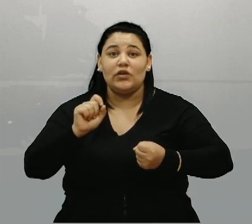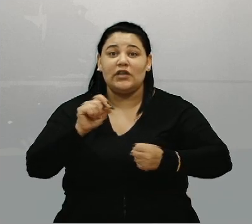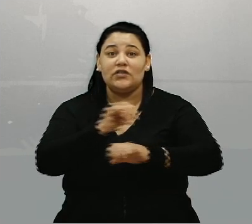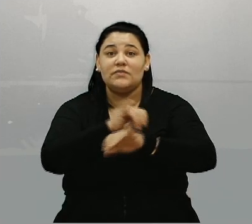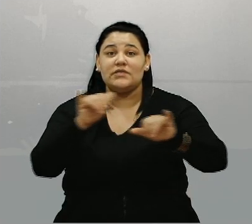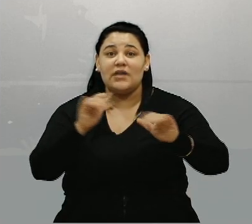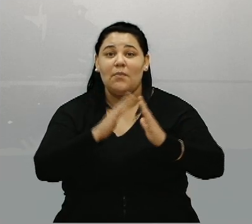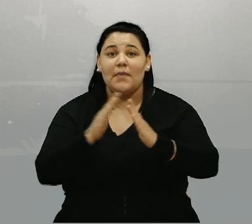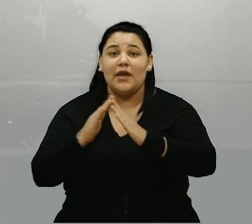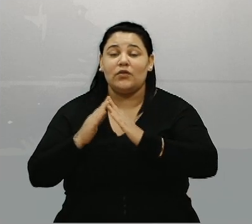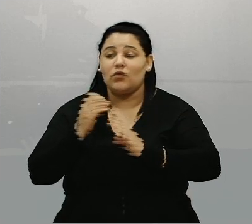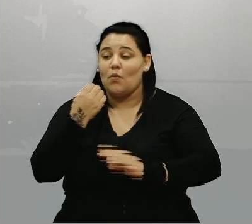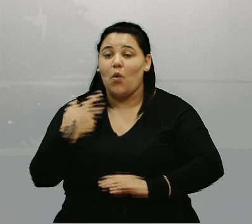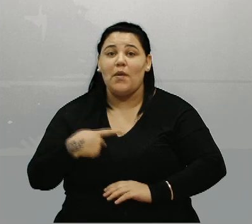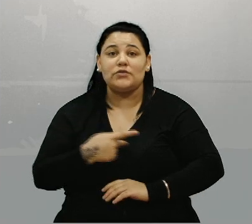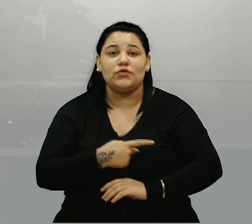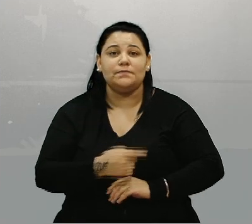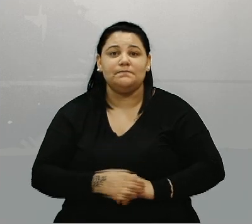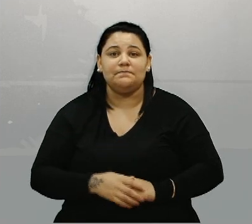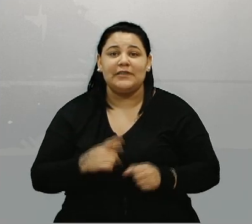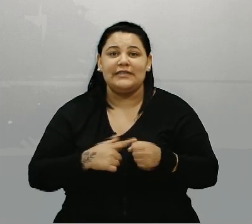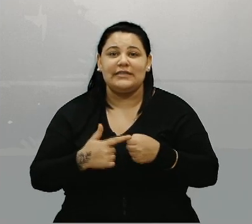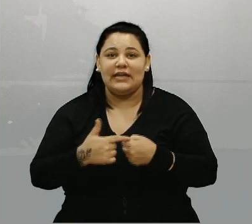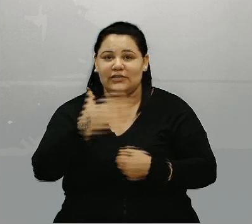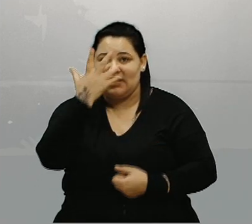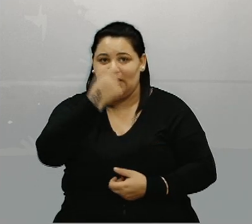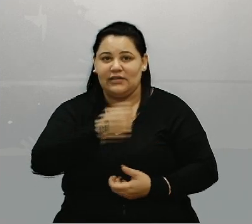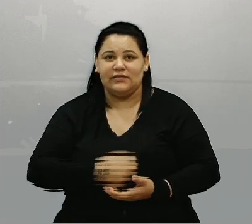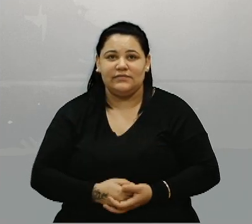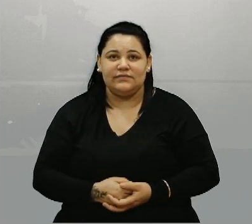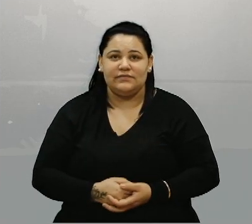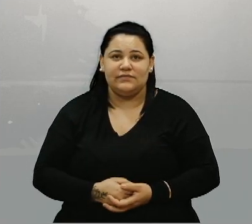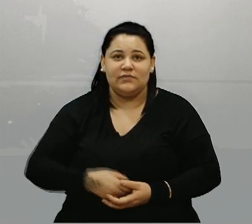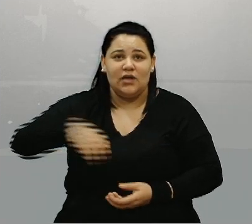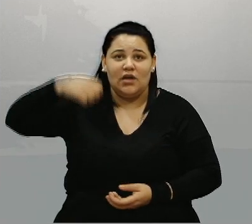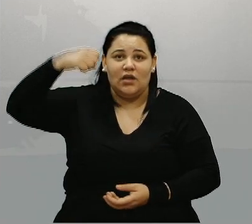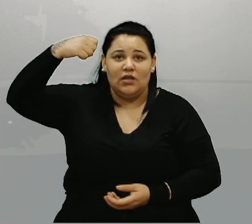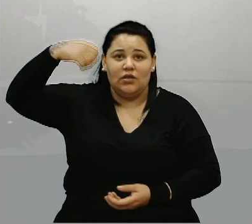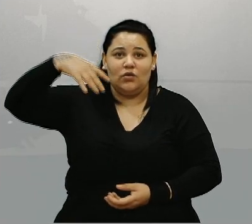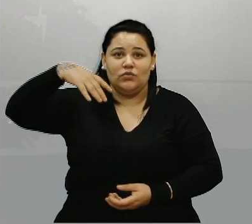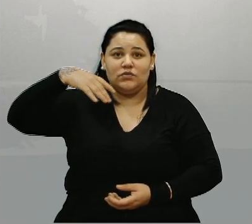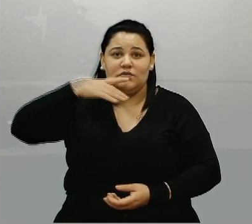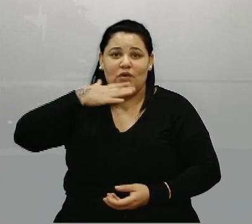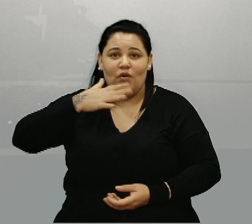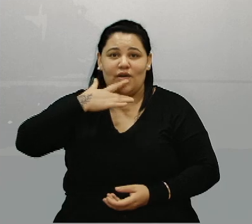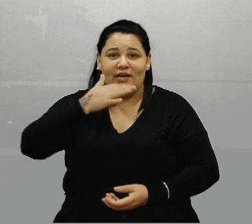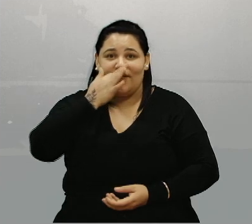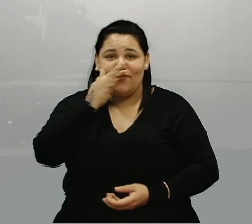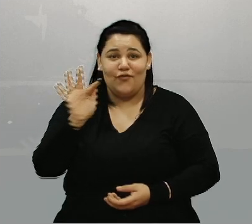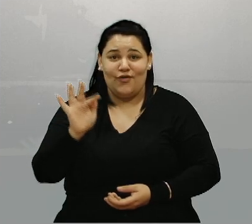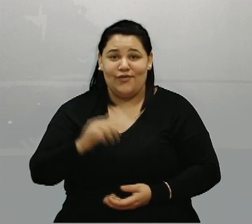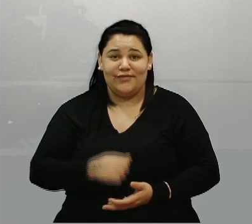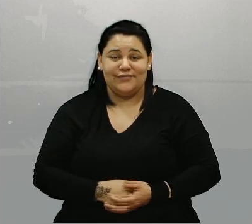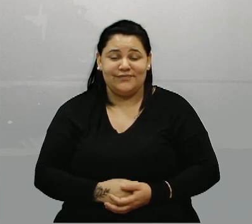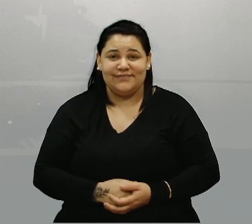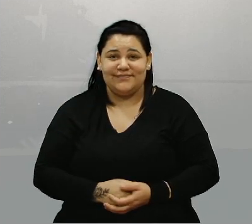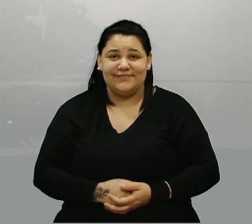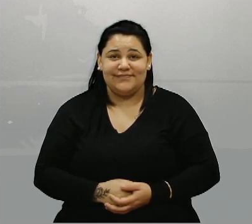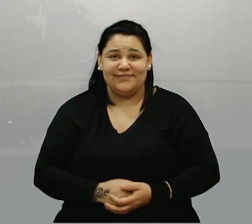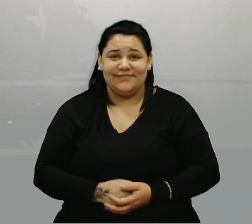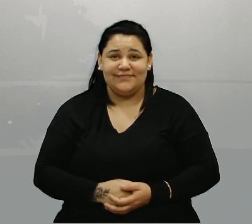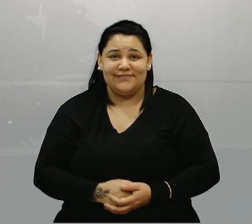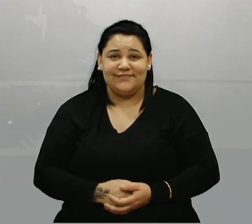moradores do Bom Pastor? Que a cidade está linda. Luz, cor e flor. Alguém falou aí. Não é a vice? Tem vice-prefeita.